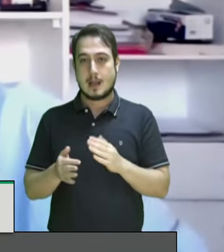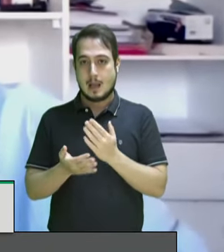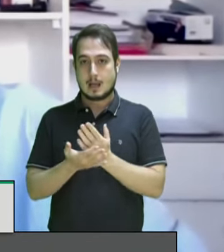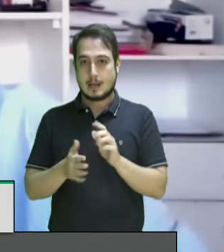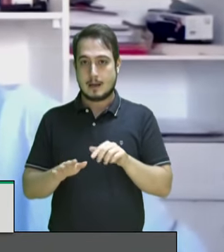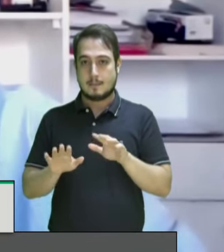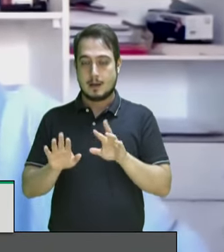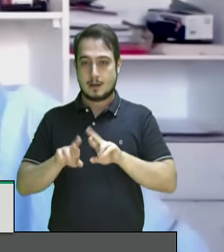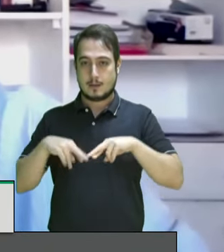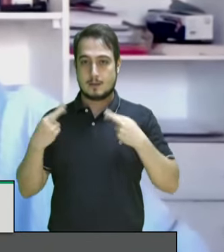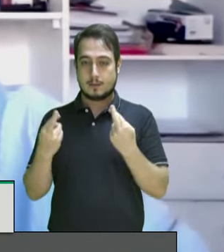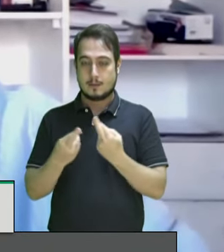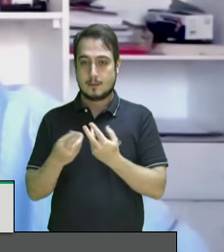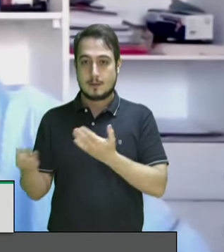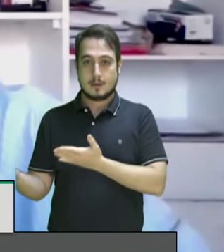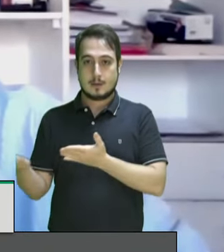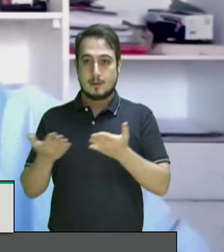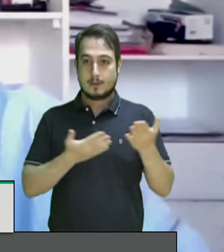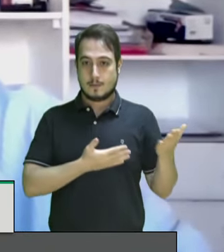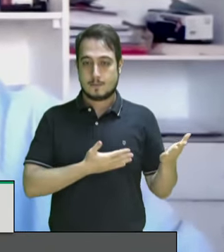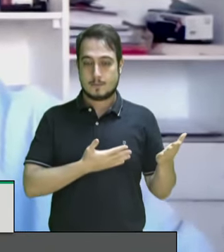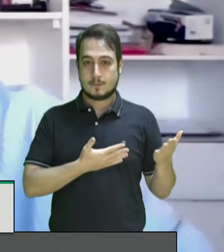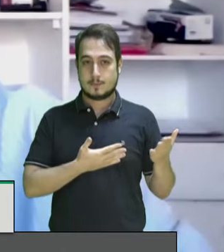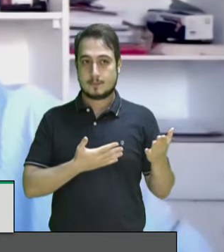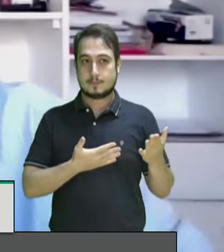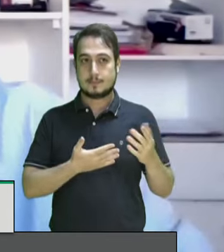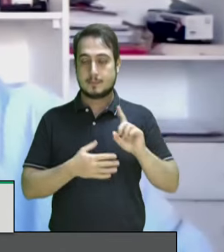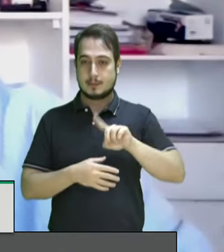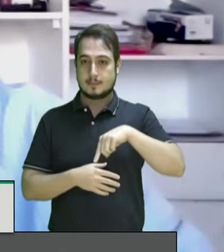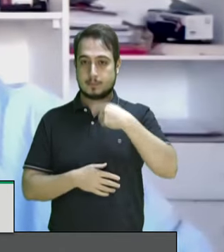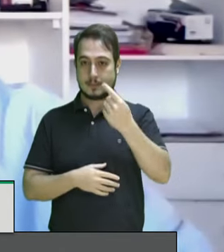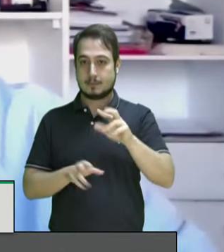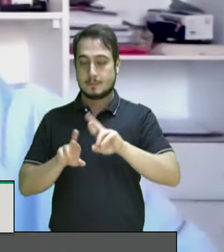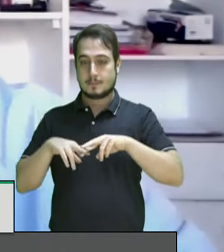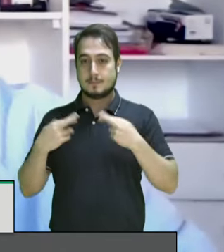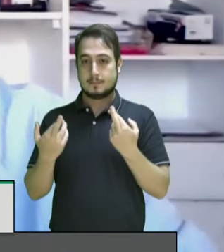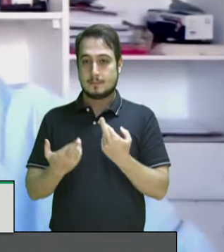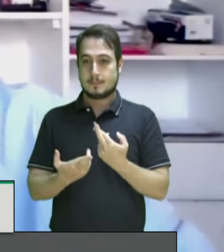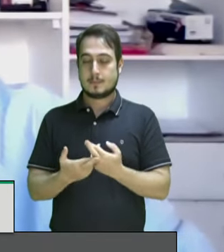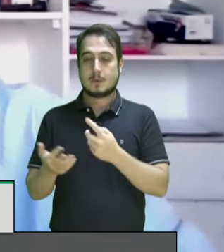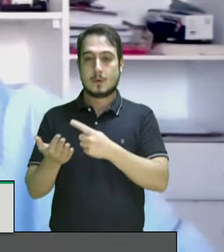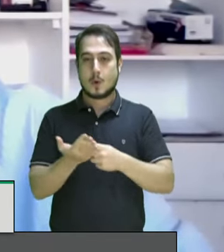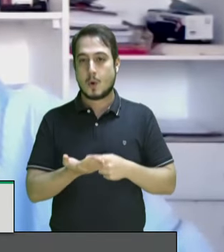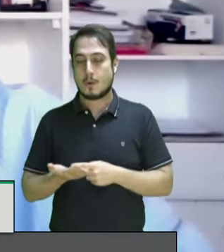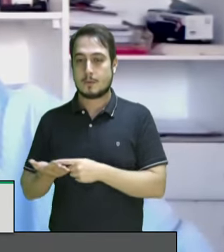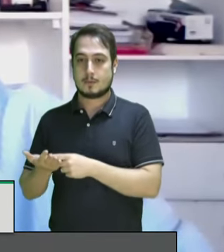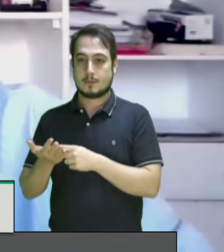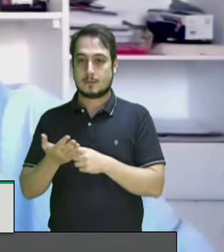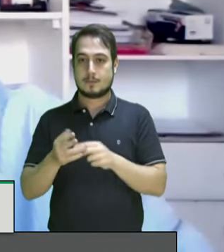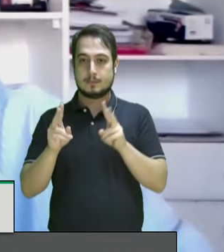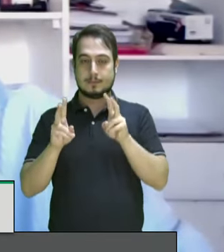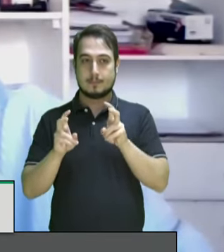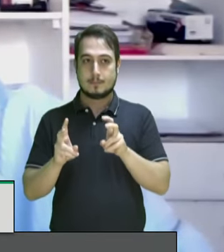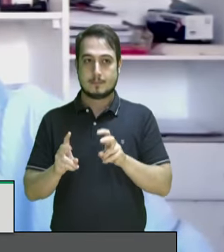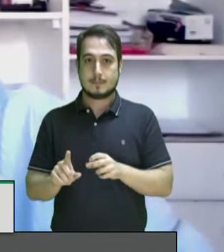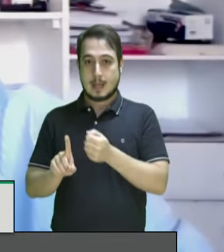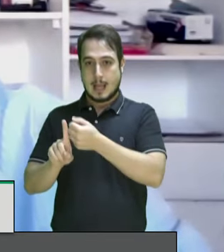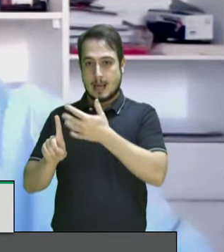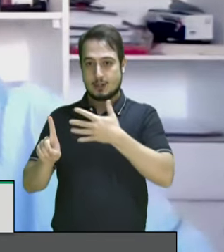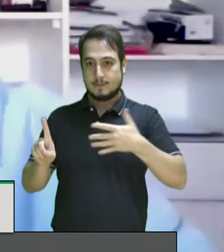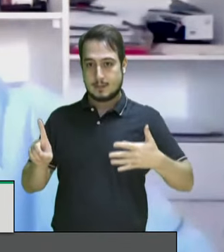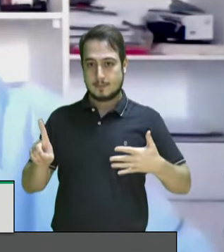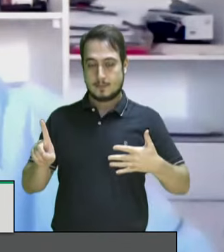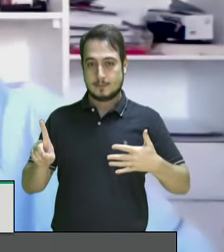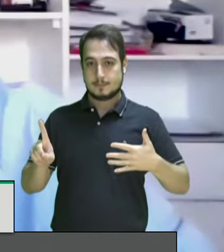presente reunião, convocando para as seguintes reuniões. A audiência pública para tratar de ações de combate à LGBTfobia,